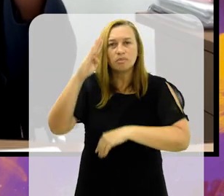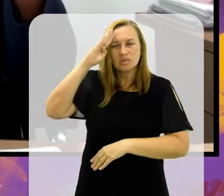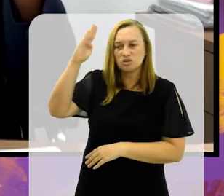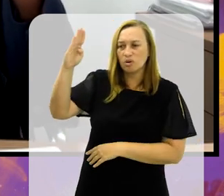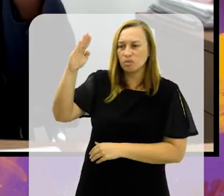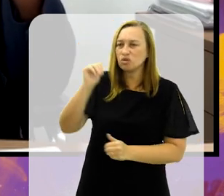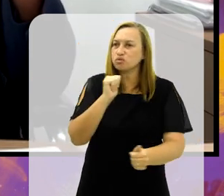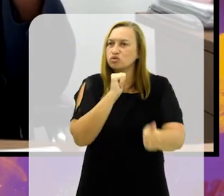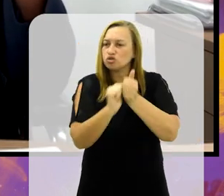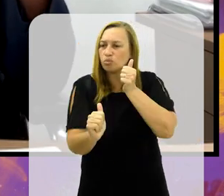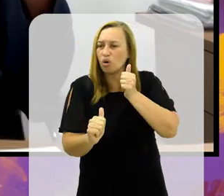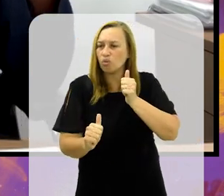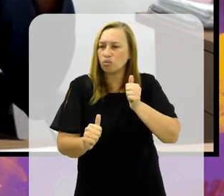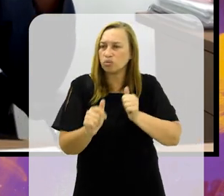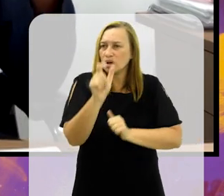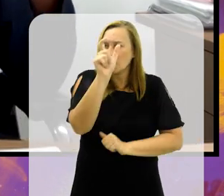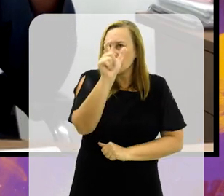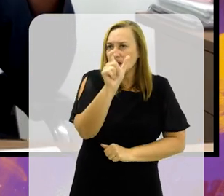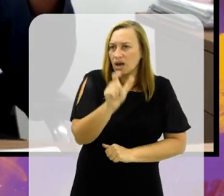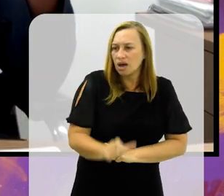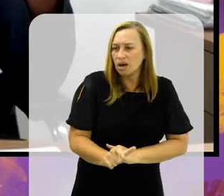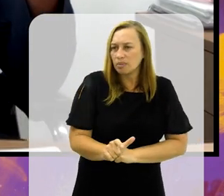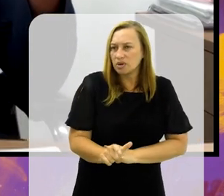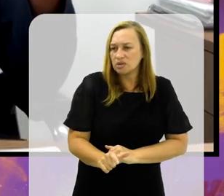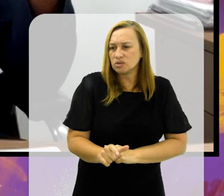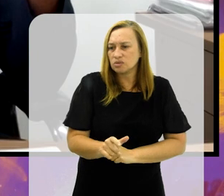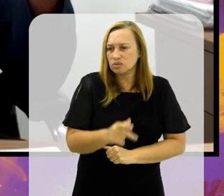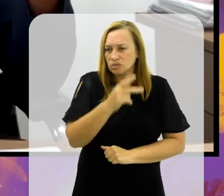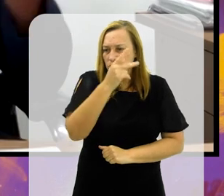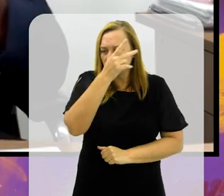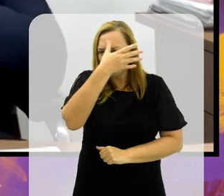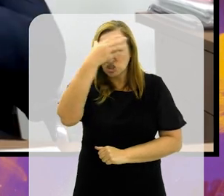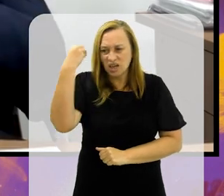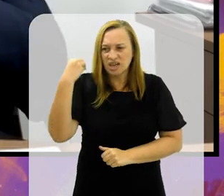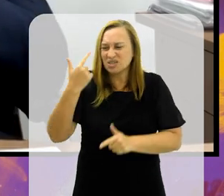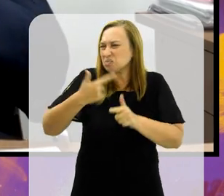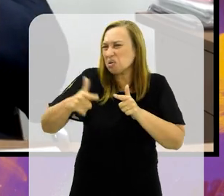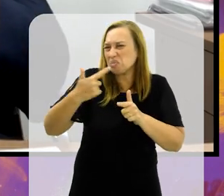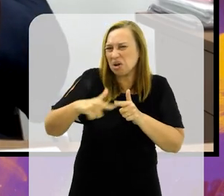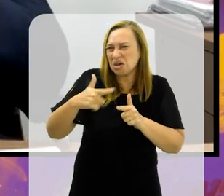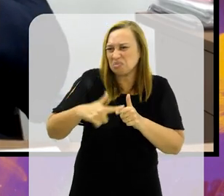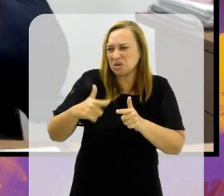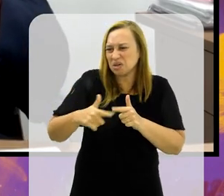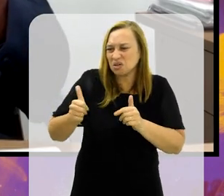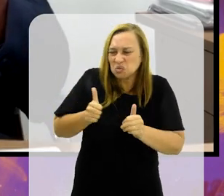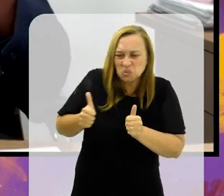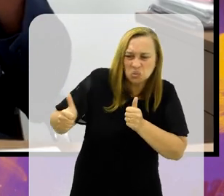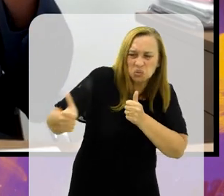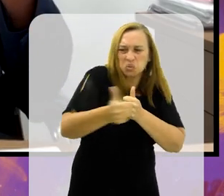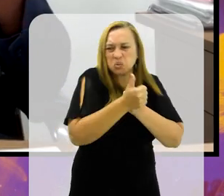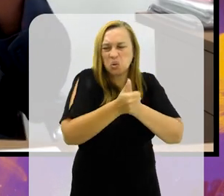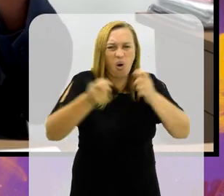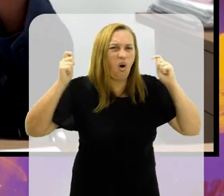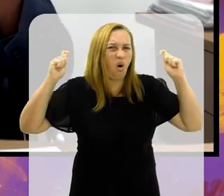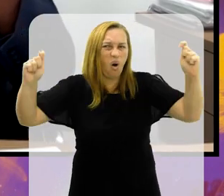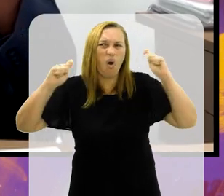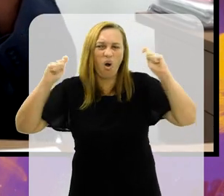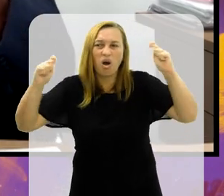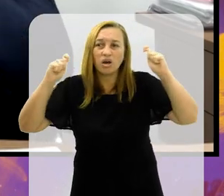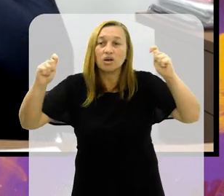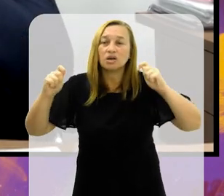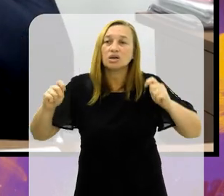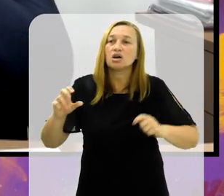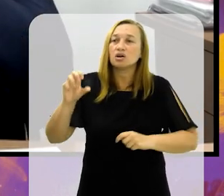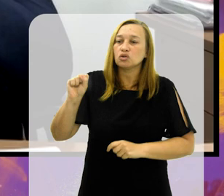Uma pessoa sai do problema para ser protagonista, para ser o grande torcedor. Ou,